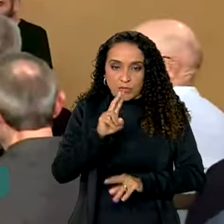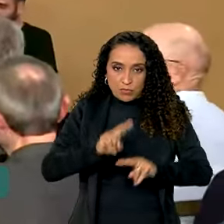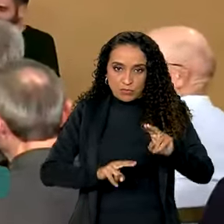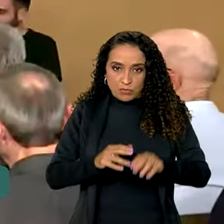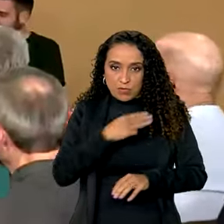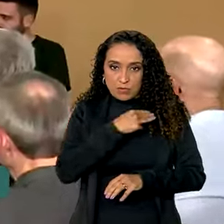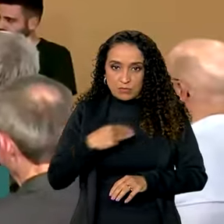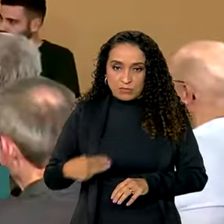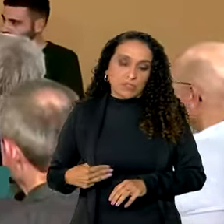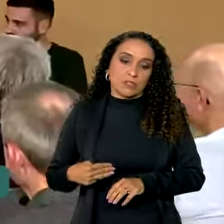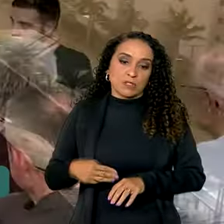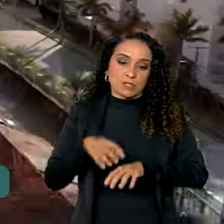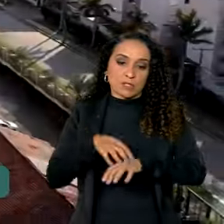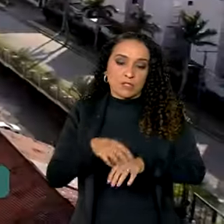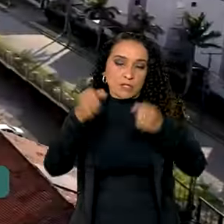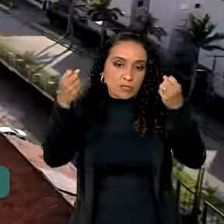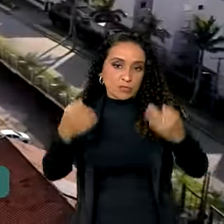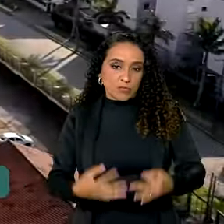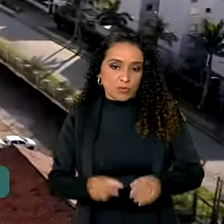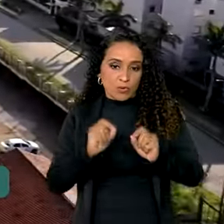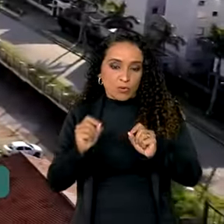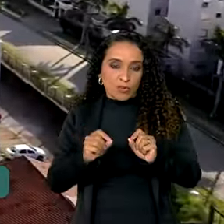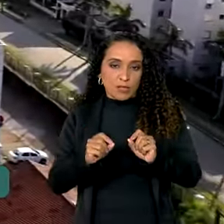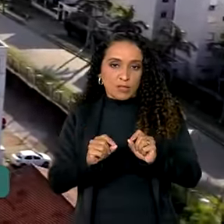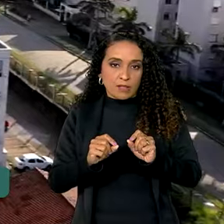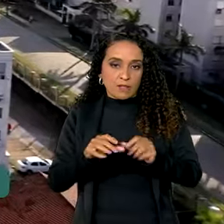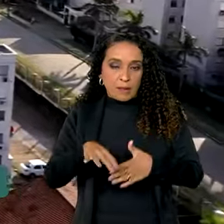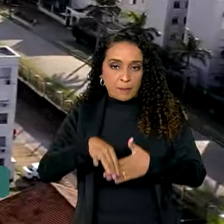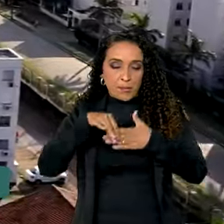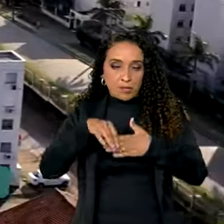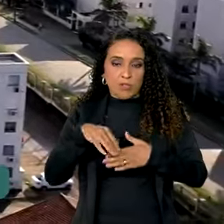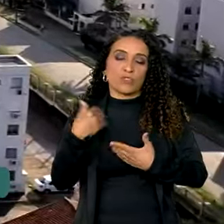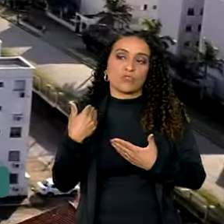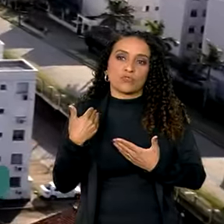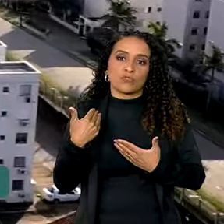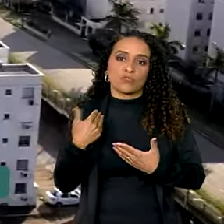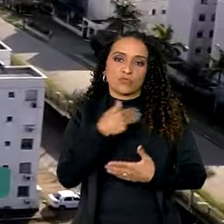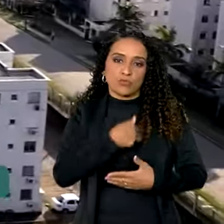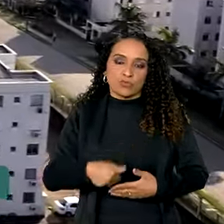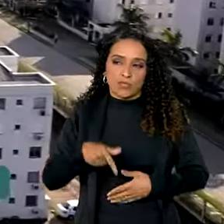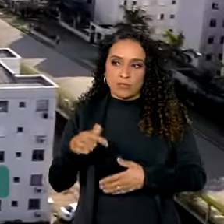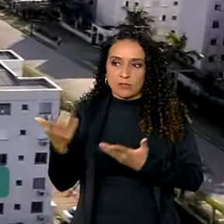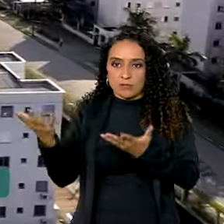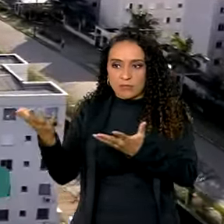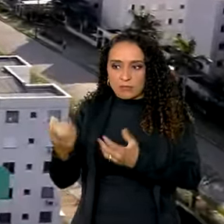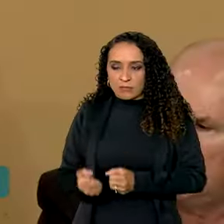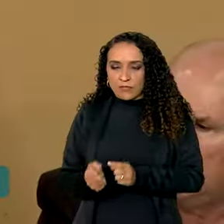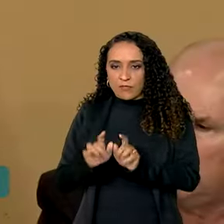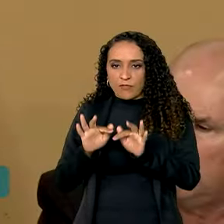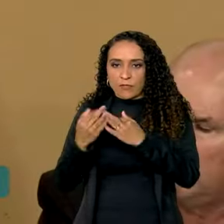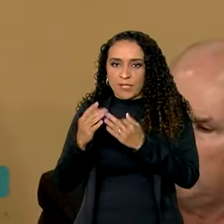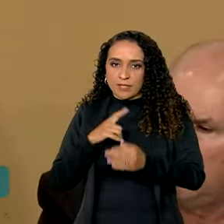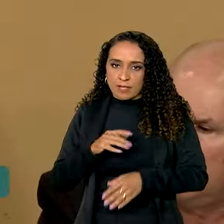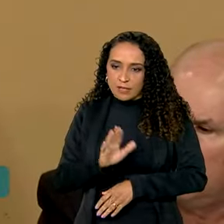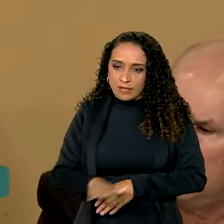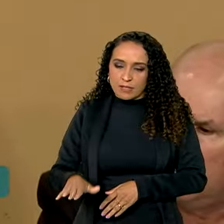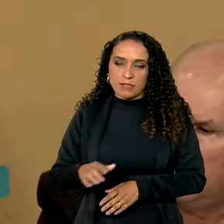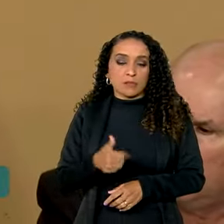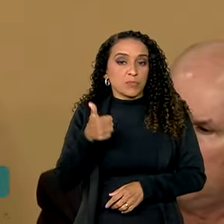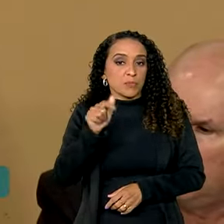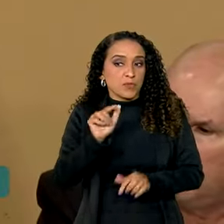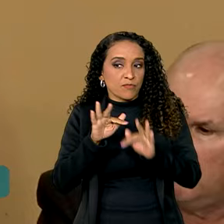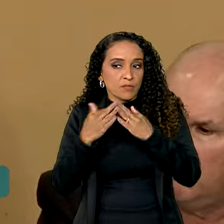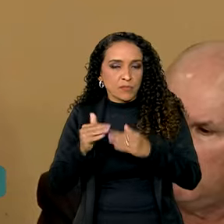o ministro das cidades explicou que a prioridade do governo é atender famílias que tenham crianças. Primeiro serão as